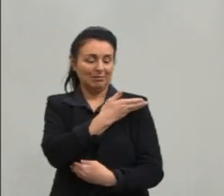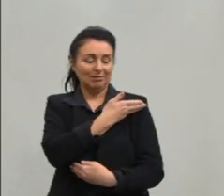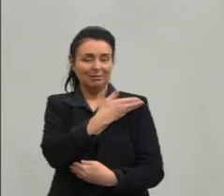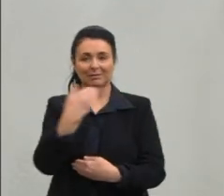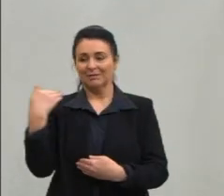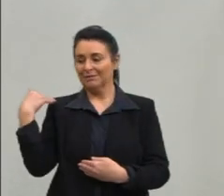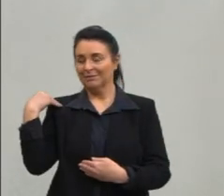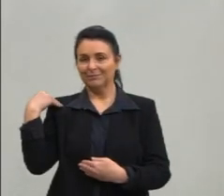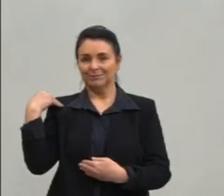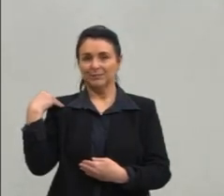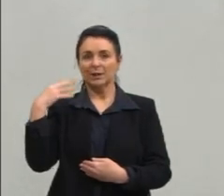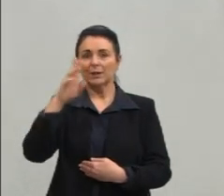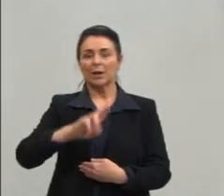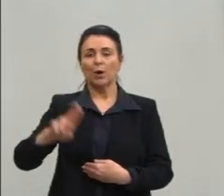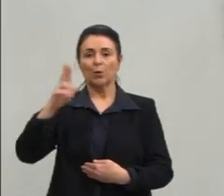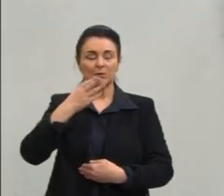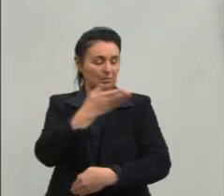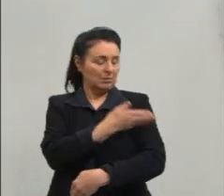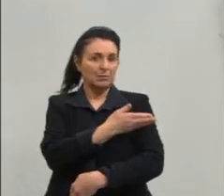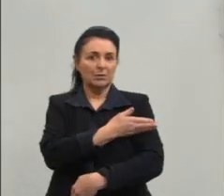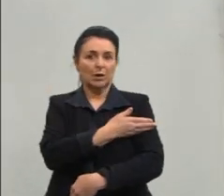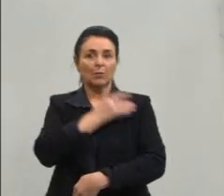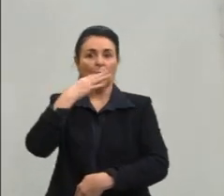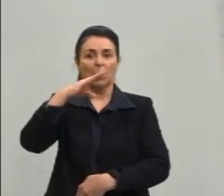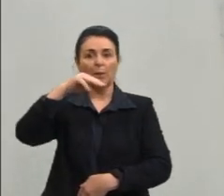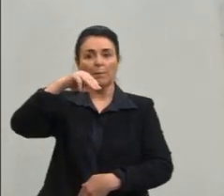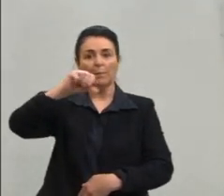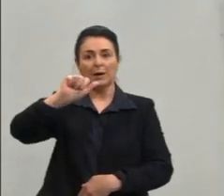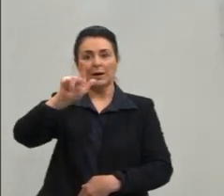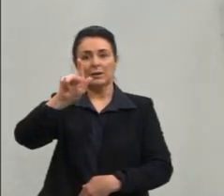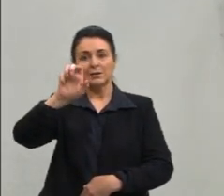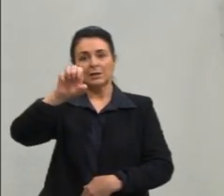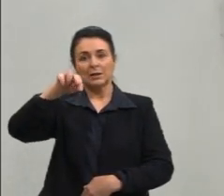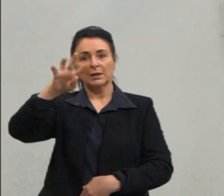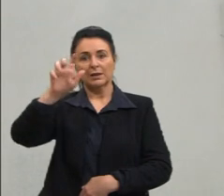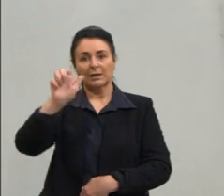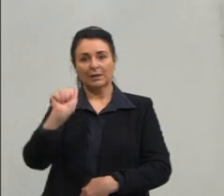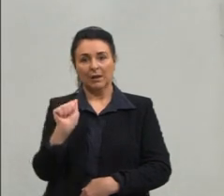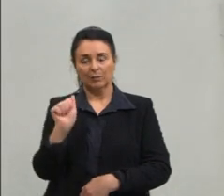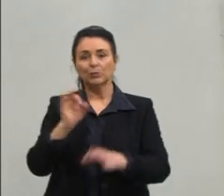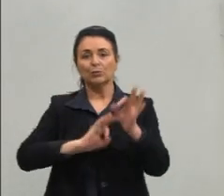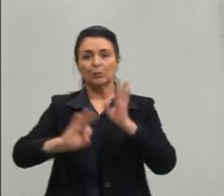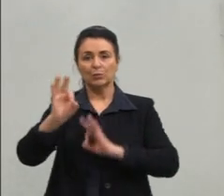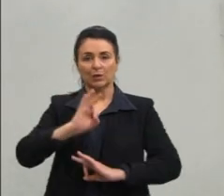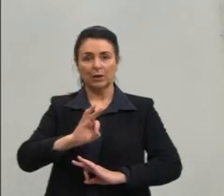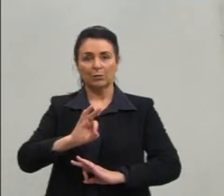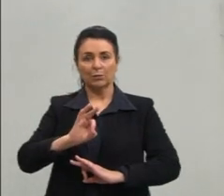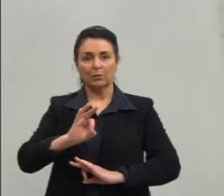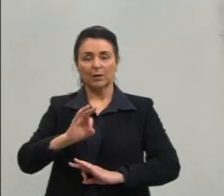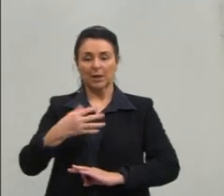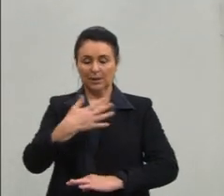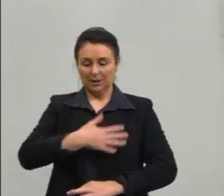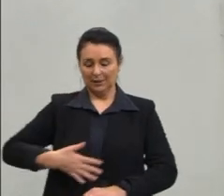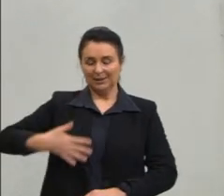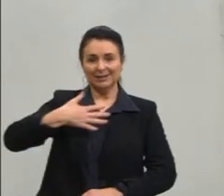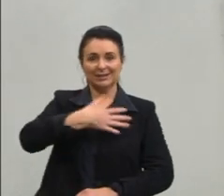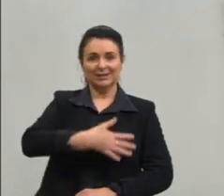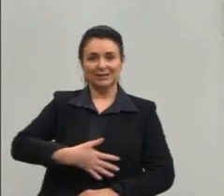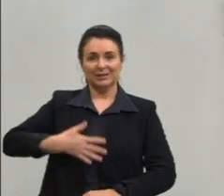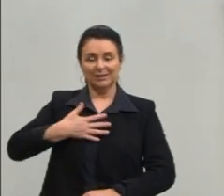Estou vestindo a camiseta na cor magenta do projeto e nela nós temos o logotipo Pré-ENEM